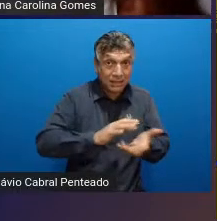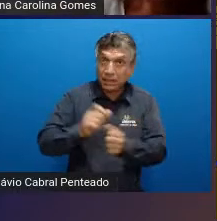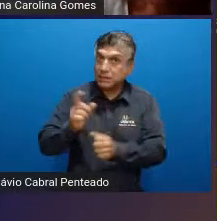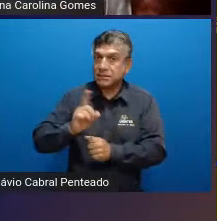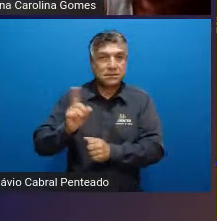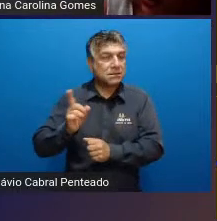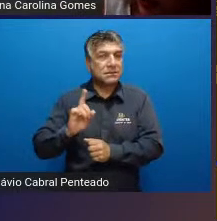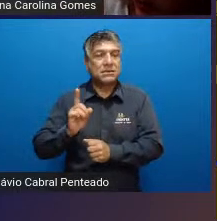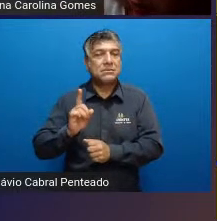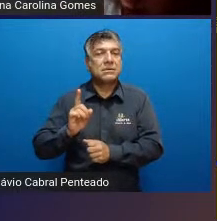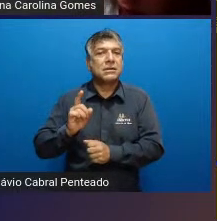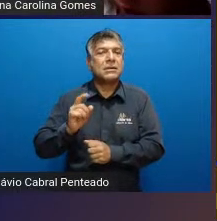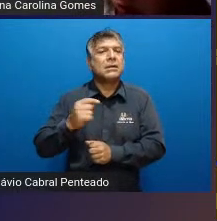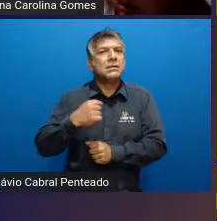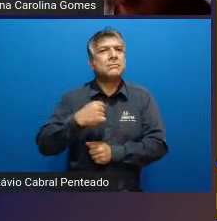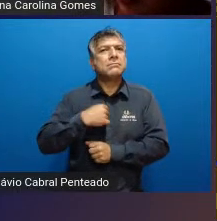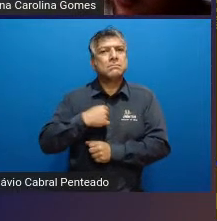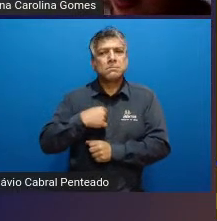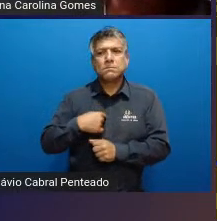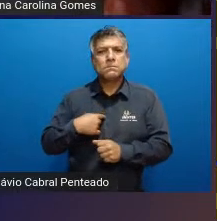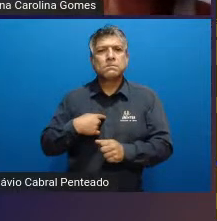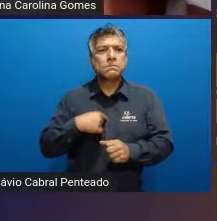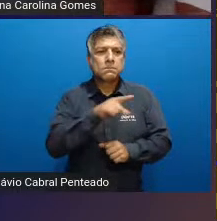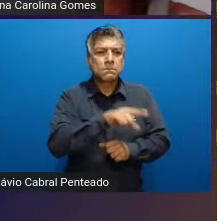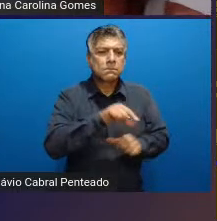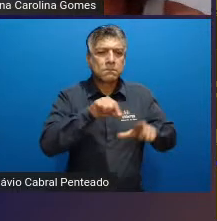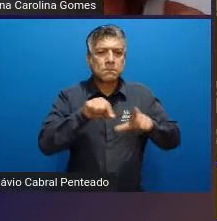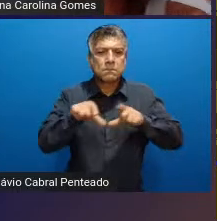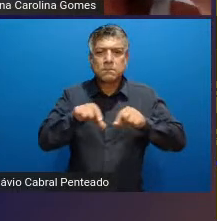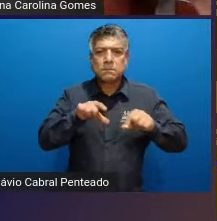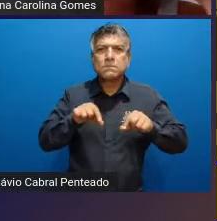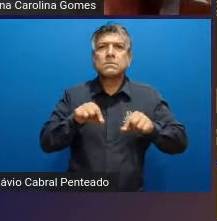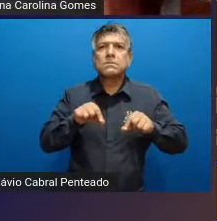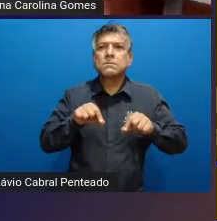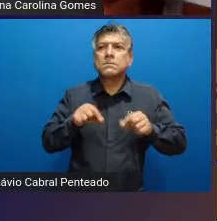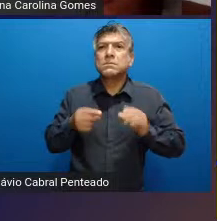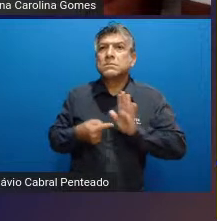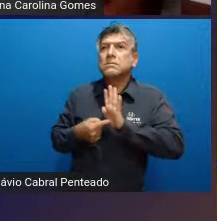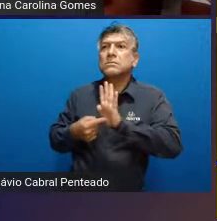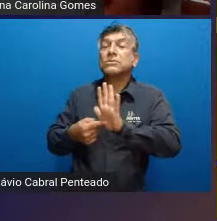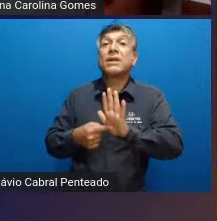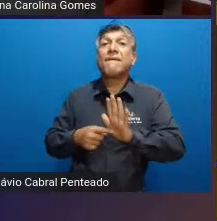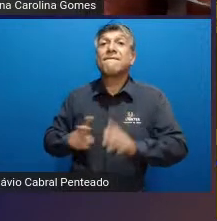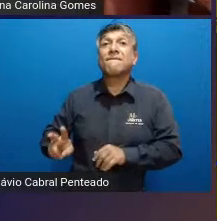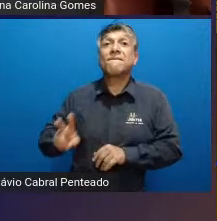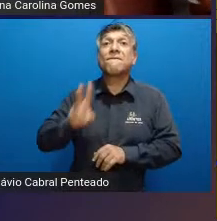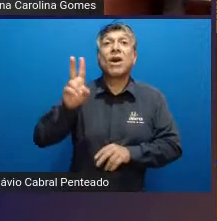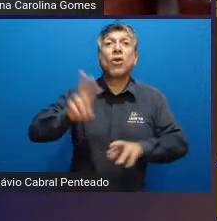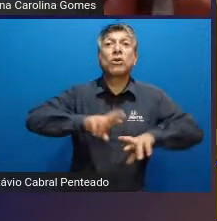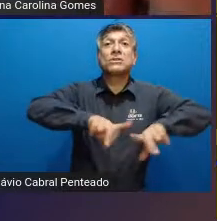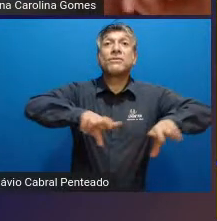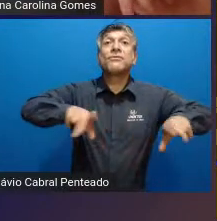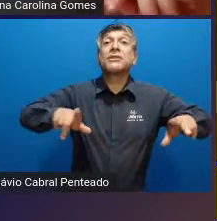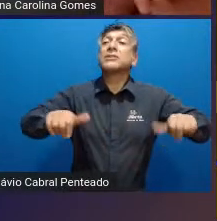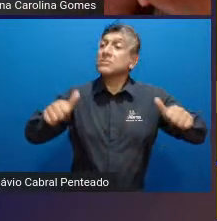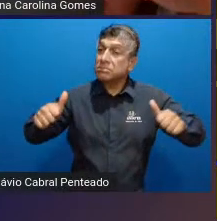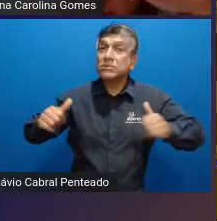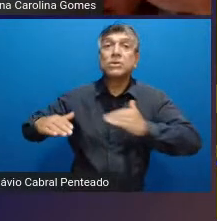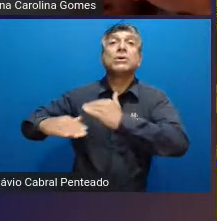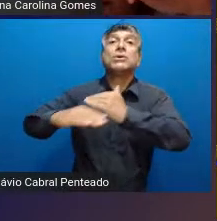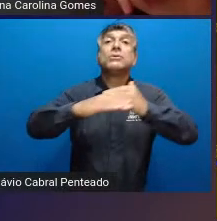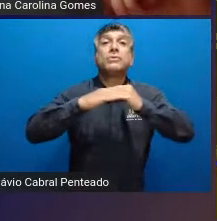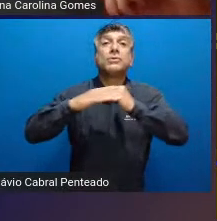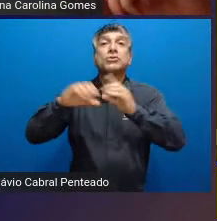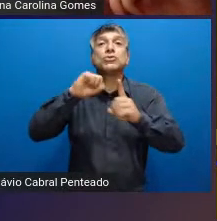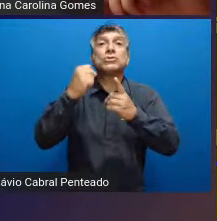adotar uma perspectiva educacional que valoriza a diversidade e que seja comprometida com a construção de uma sociedade inclusiva